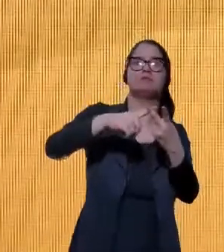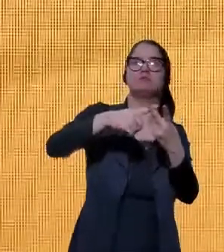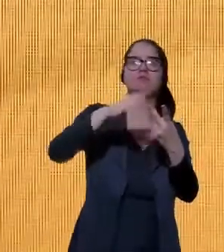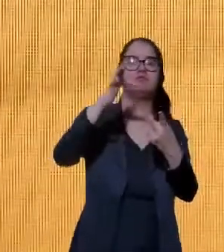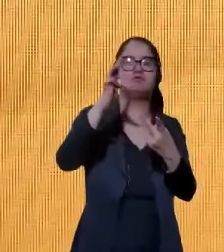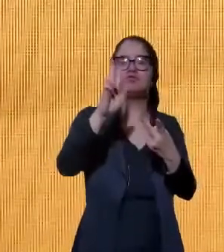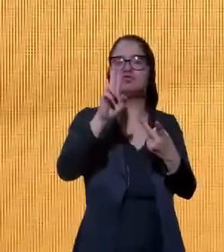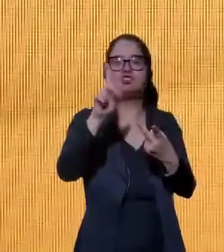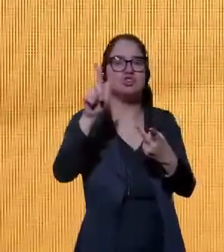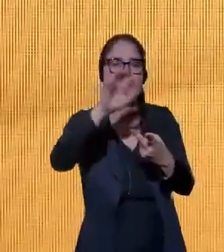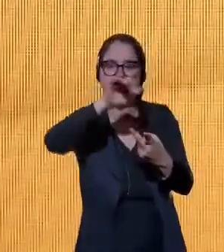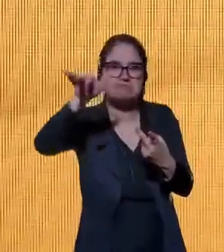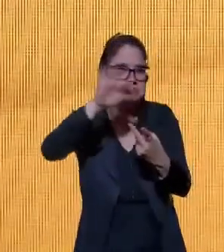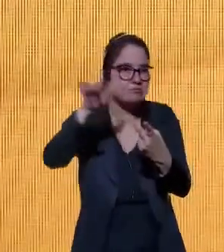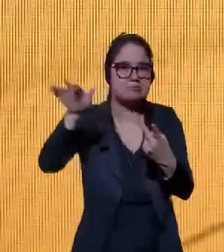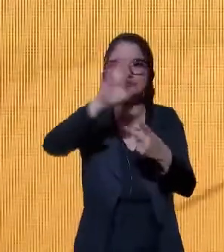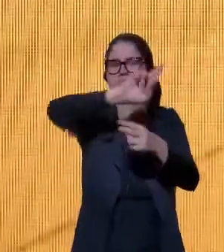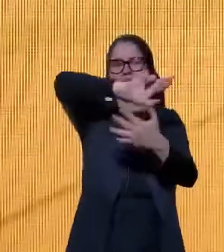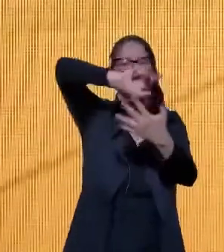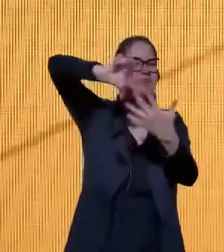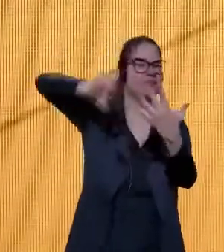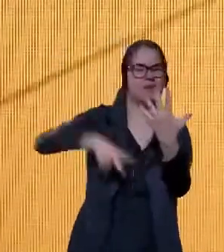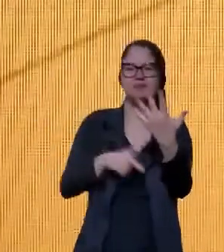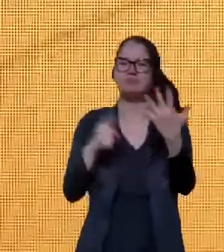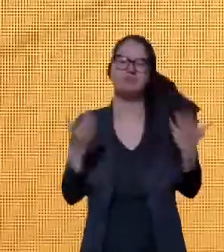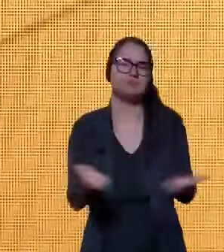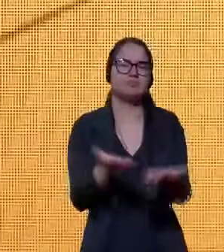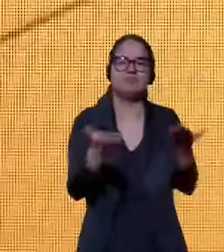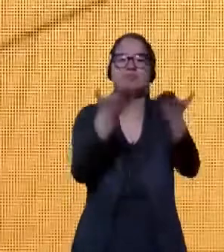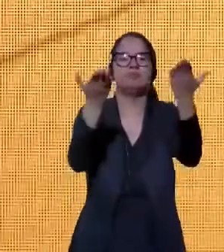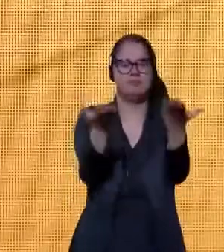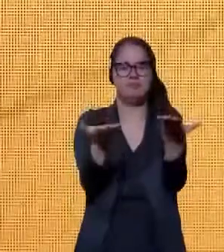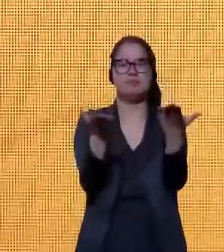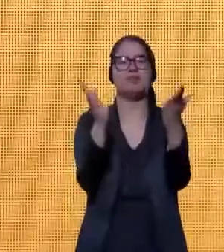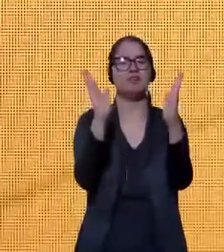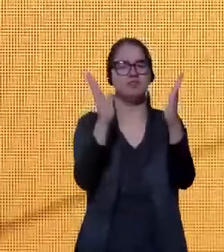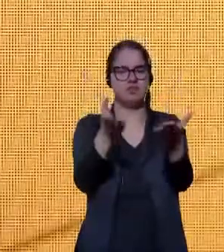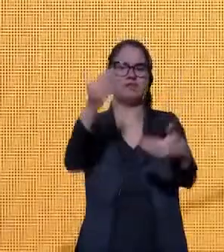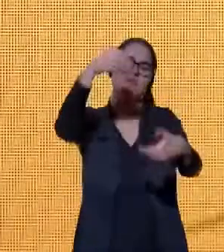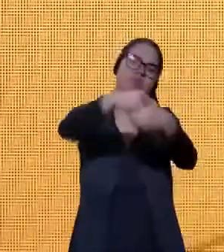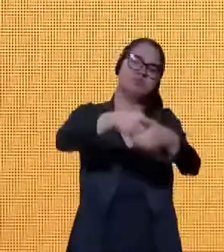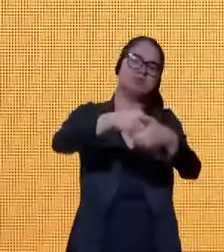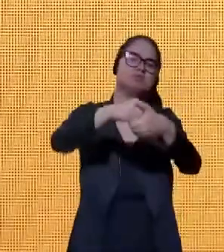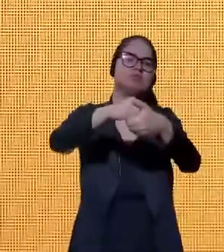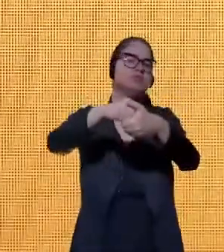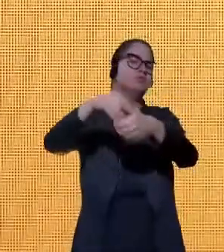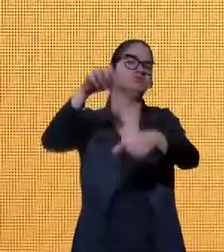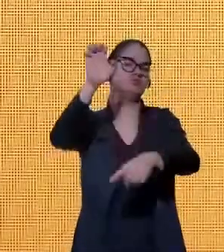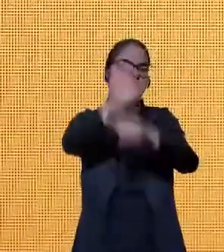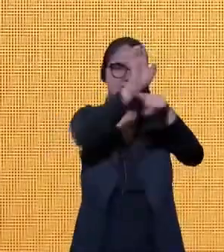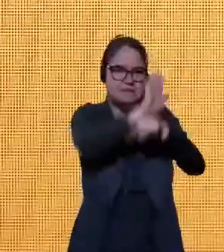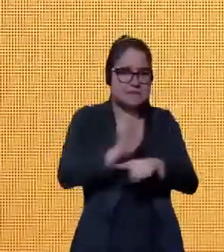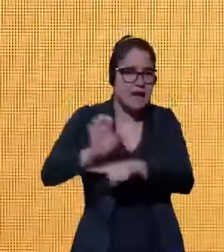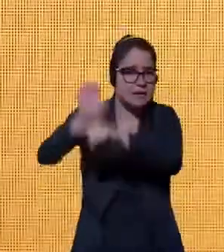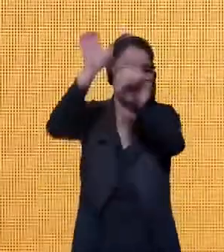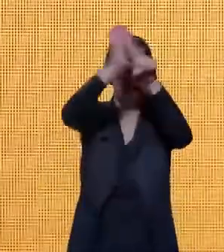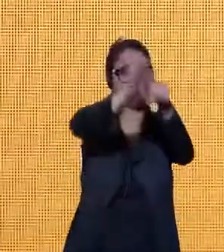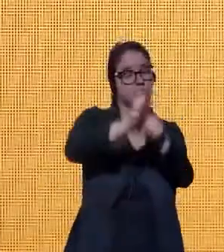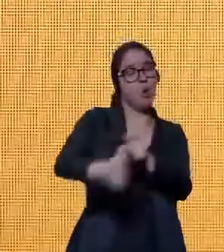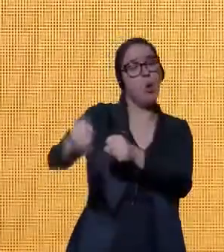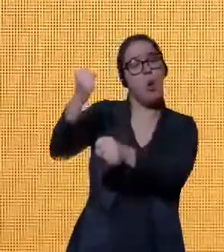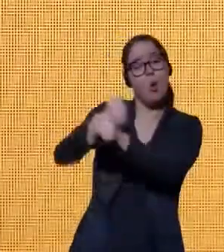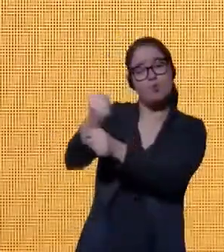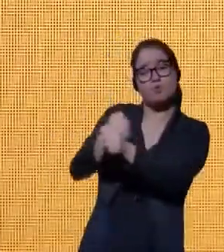Fungetur, entre outras tantas iniciativas desenvolvidas no âmbito estadual. Nos últimos anos,